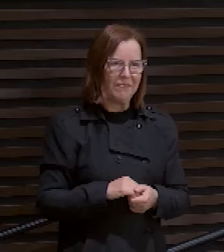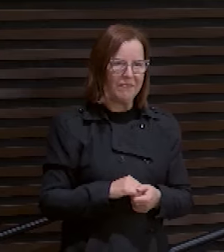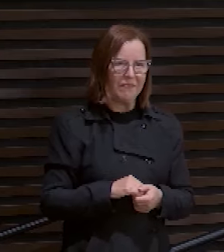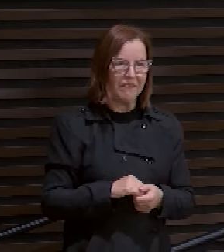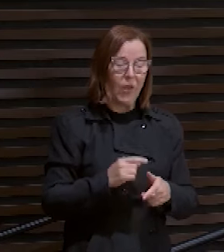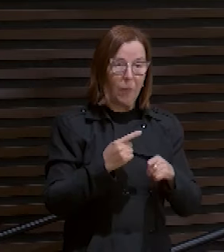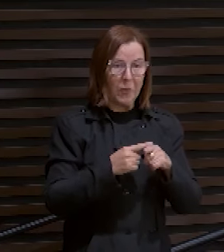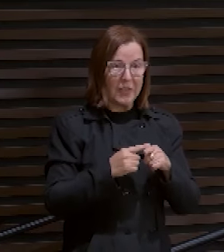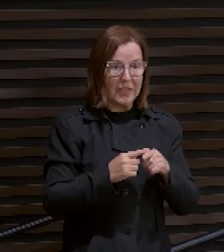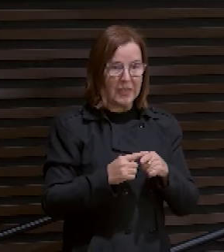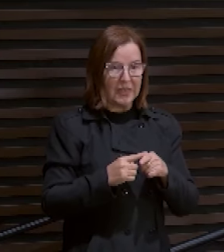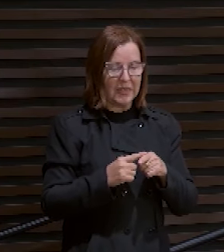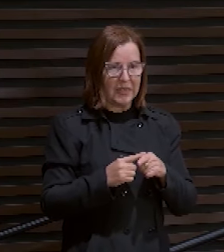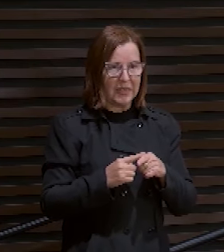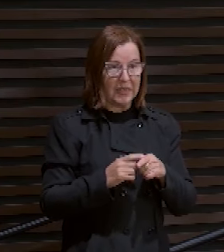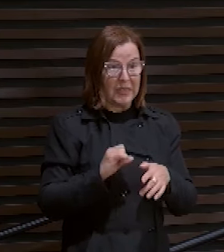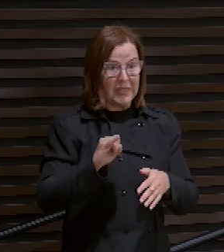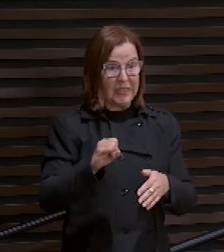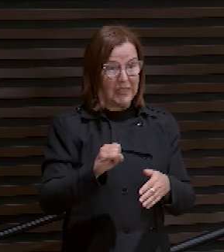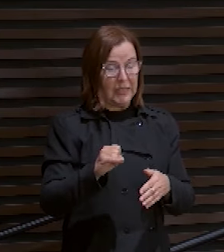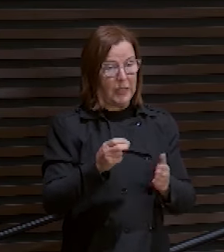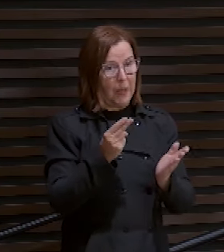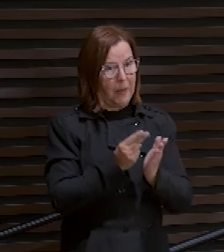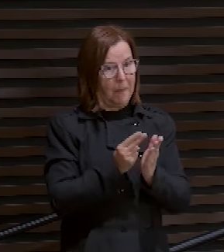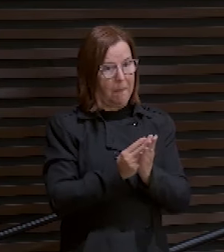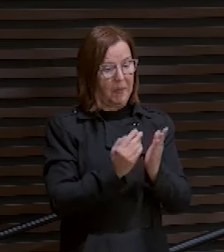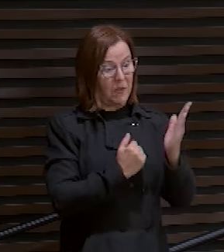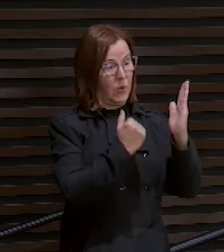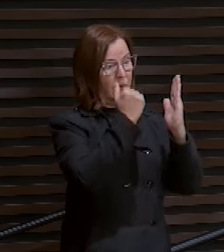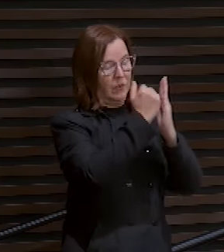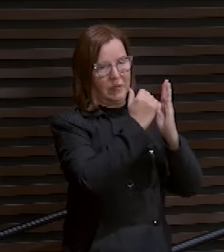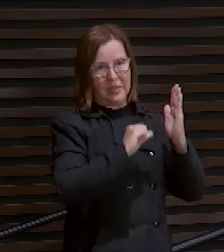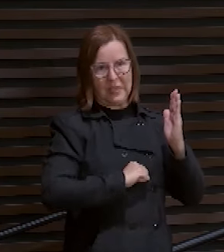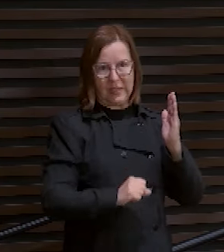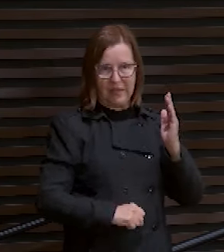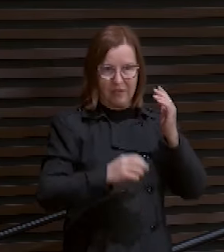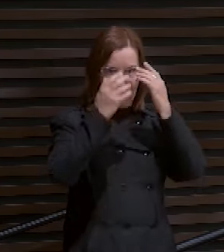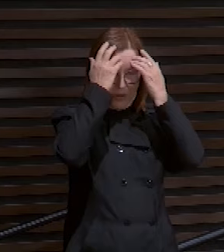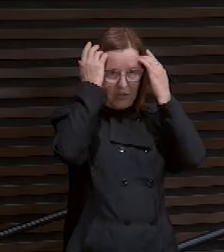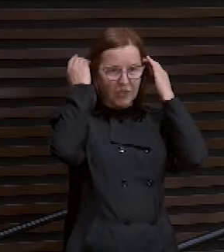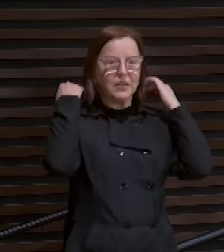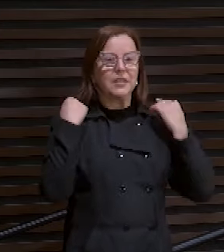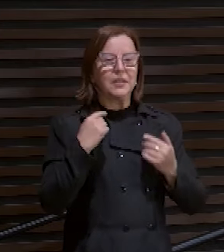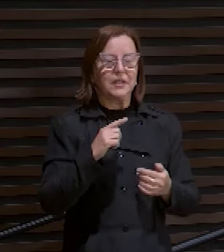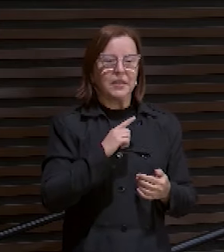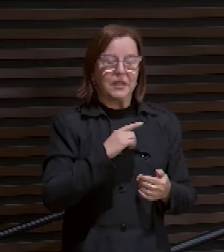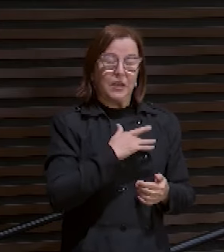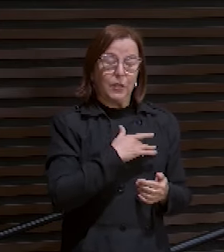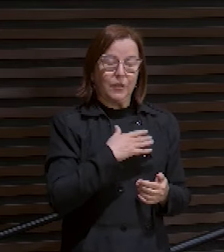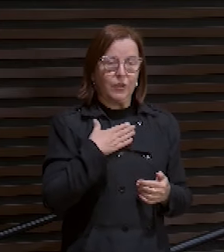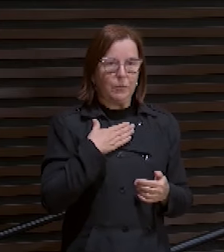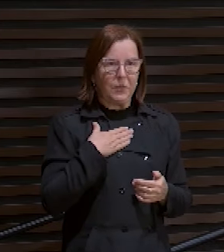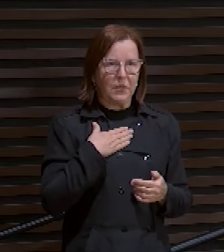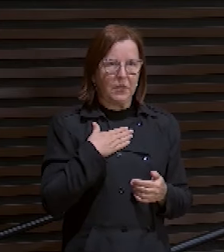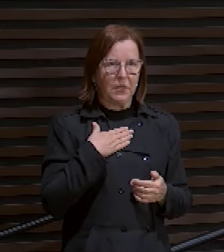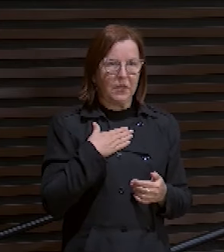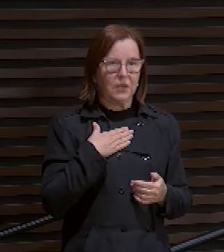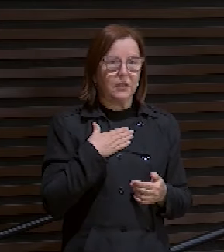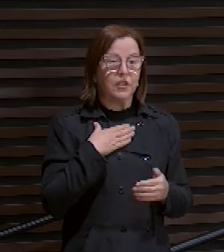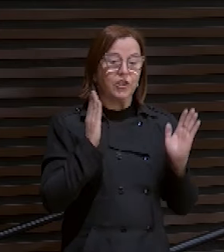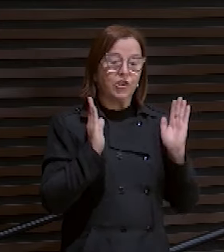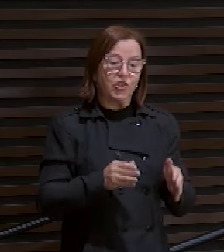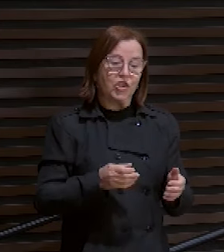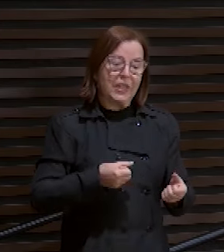Porque se eu tenho um sumo sacerdote. Que ele vai se compadecer de mim. E ele foi tentado em todas as